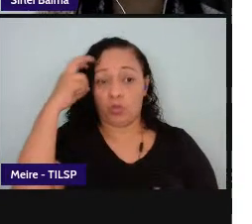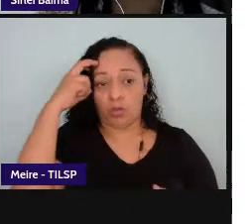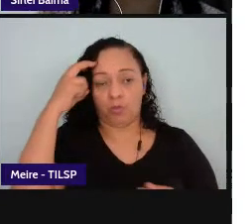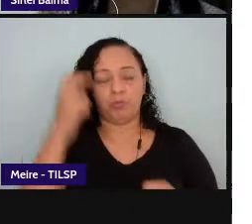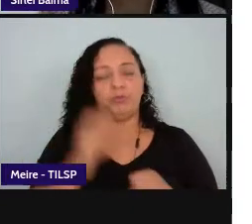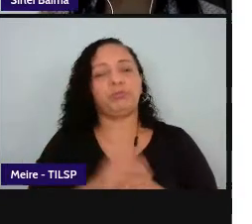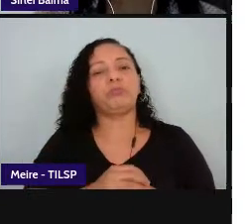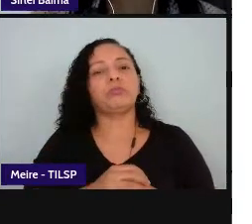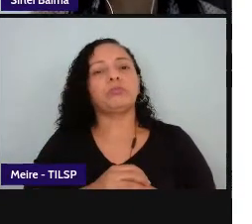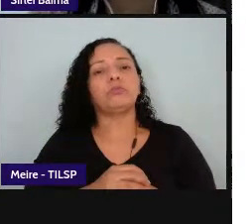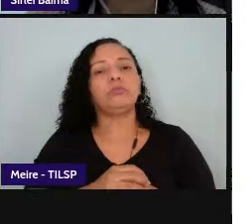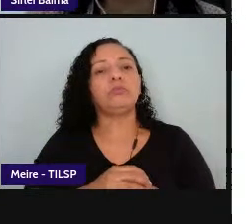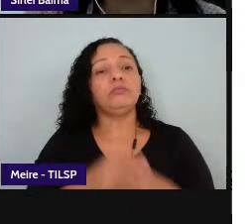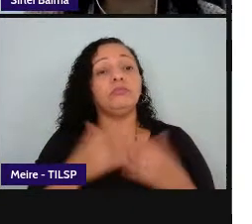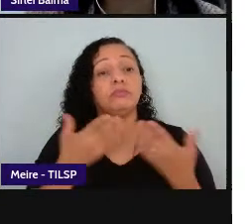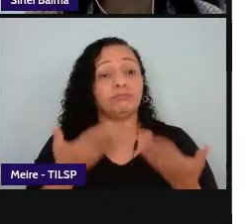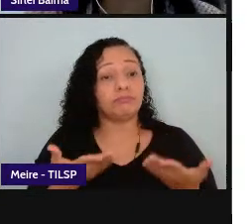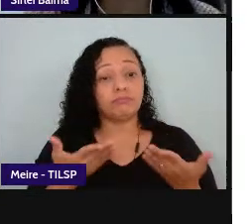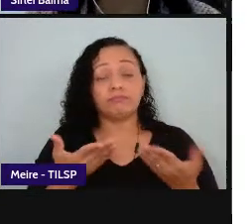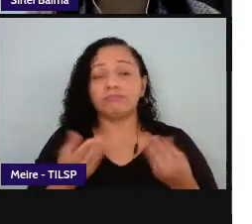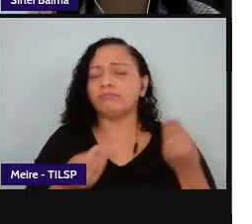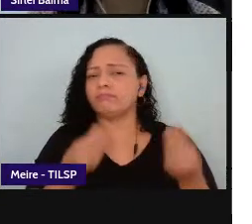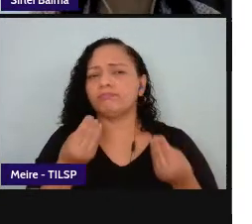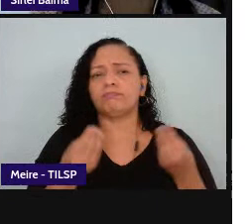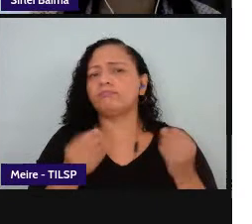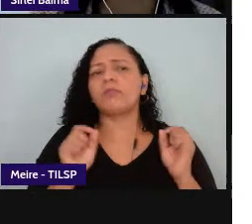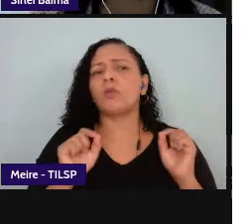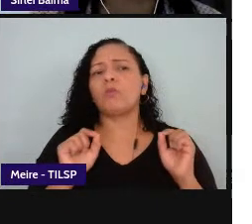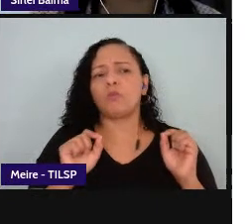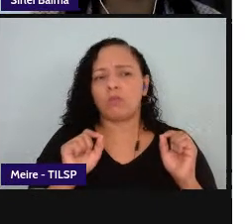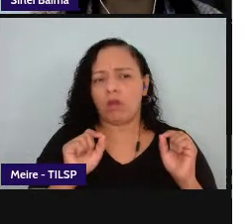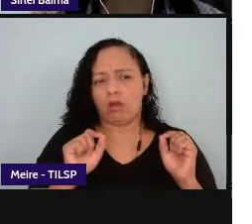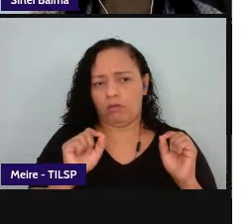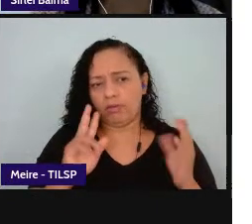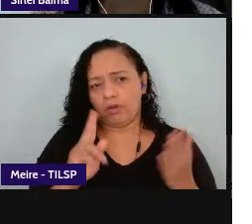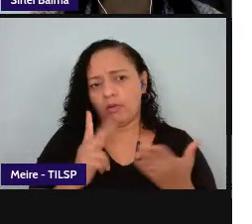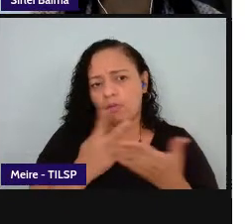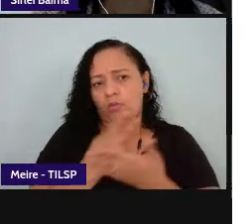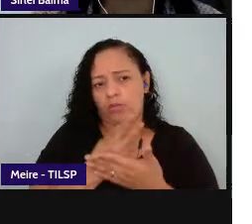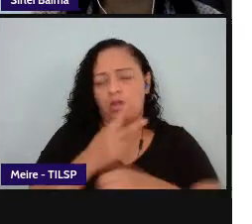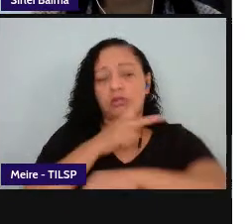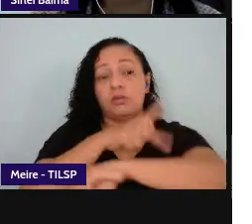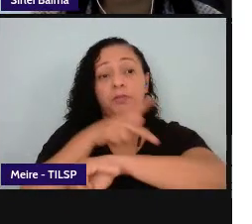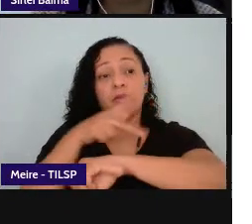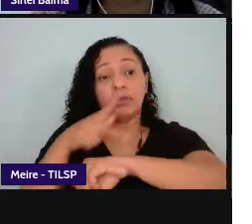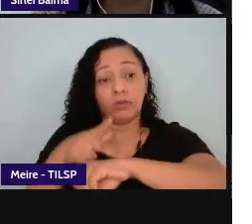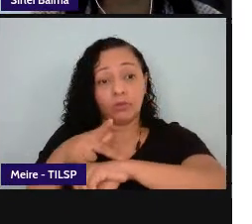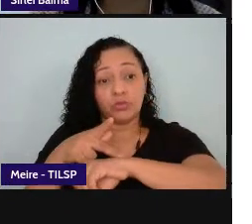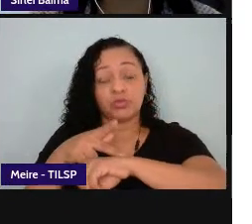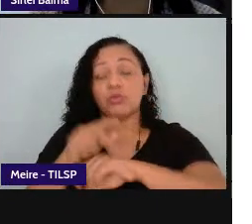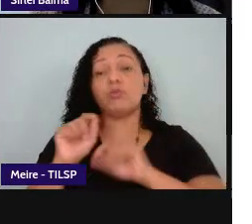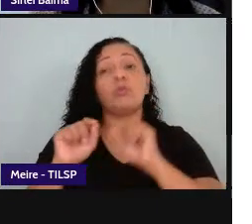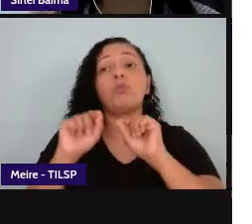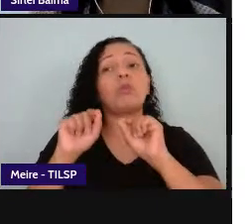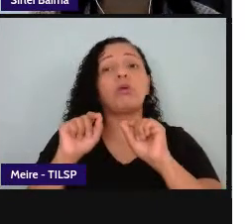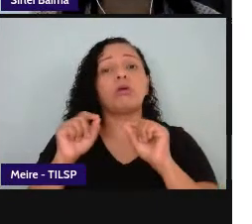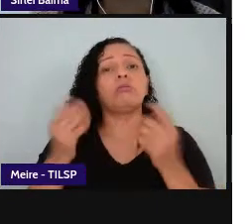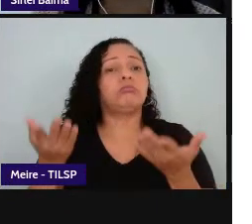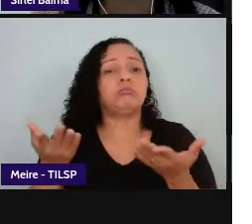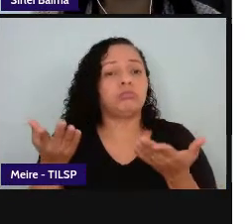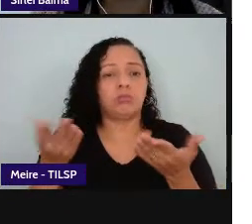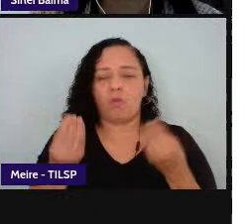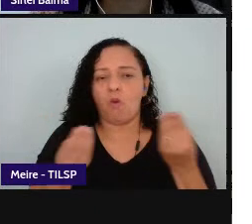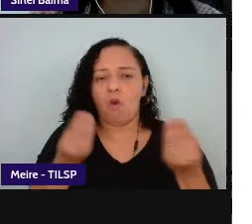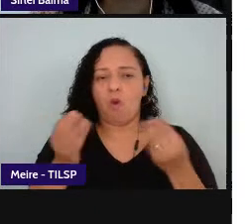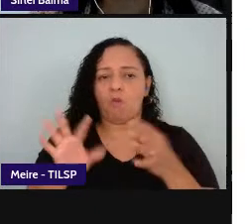e o que isso implica então o que essa pedagogia traz de implicações para um contexto de